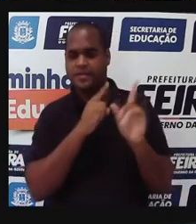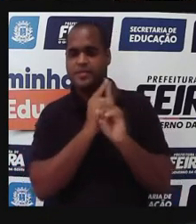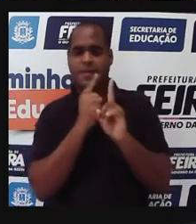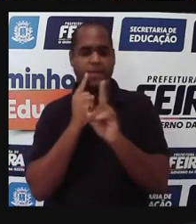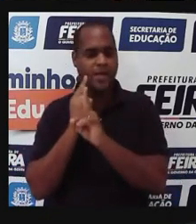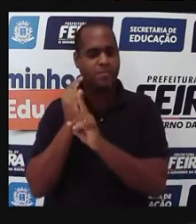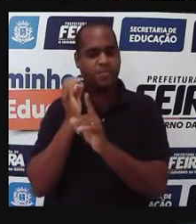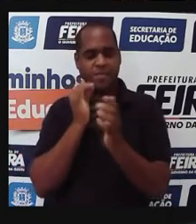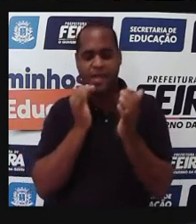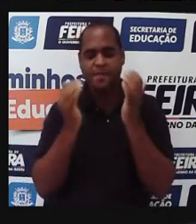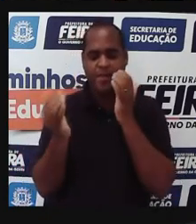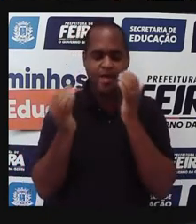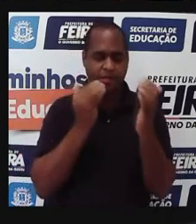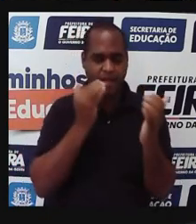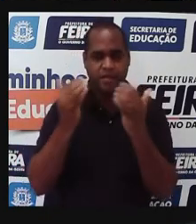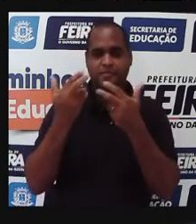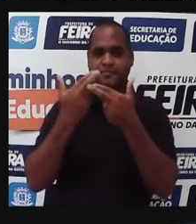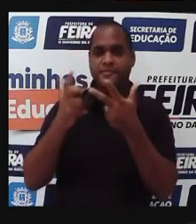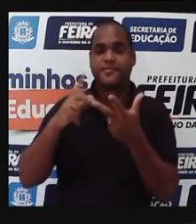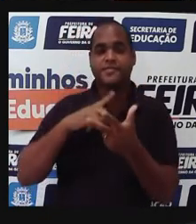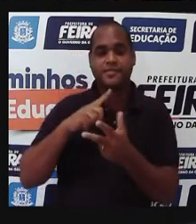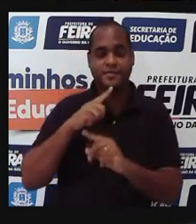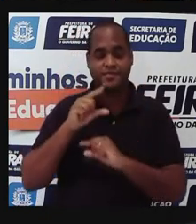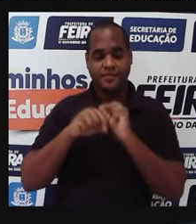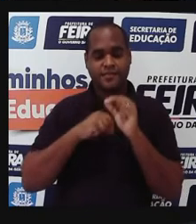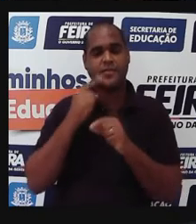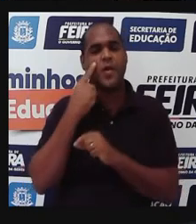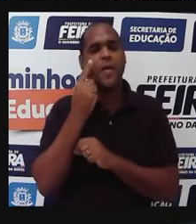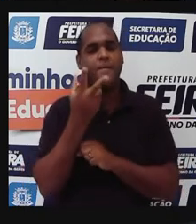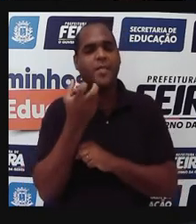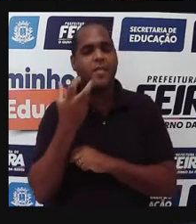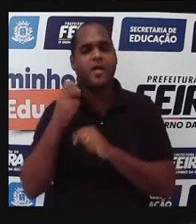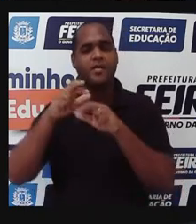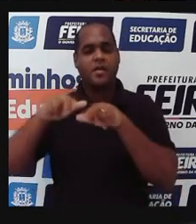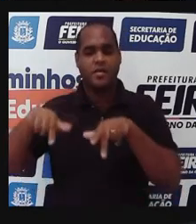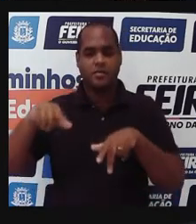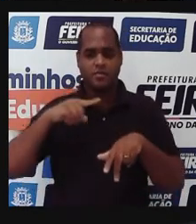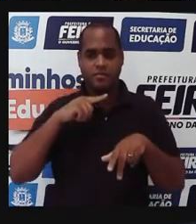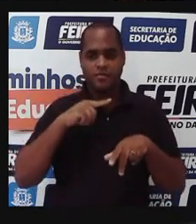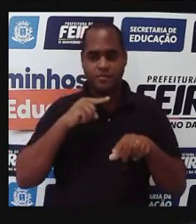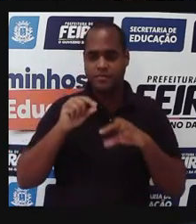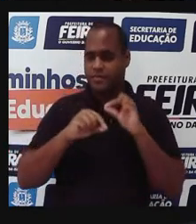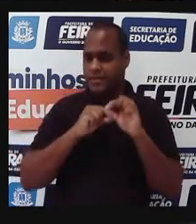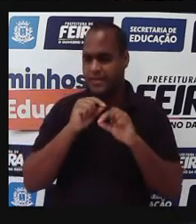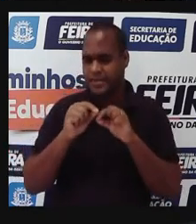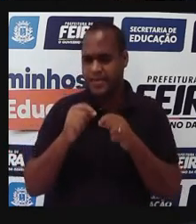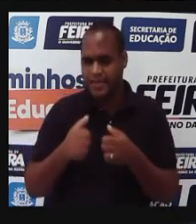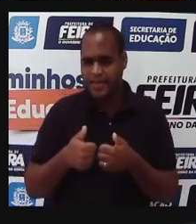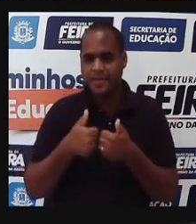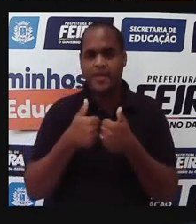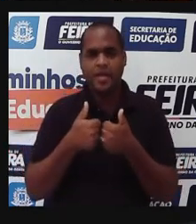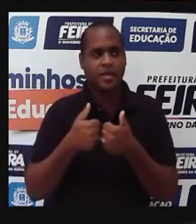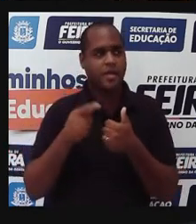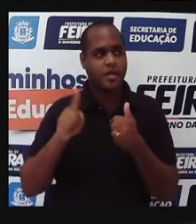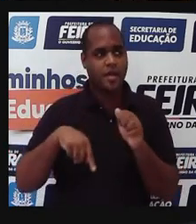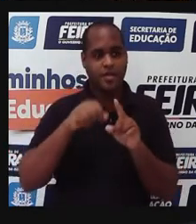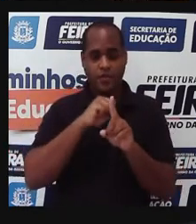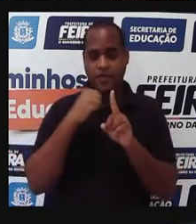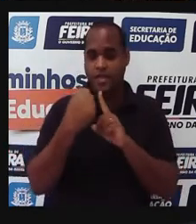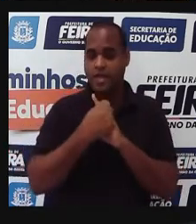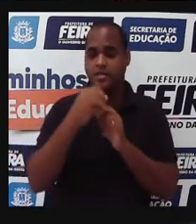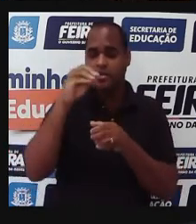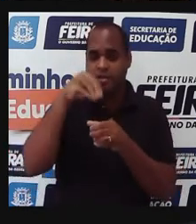parâmetros, vamos pensar assim, né, a gente observa que a nossa saúde também não vai lá bem, enquanto sociedade,